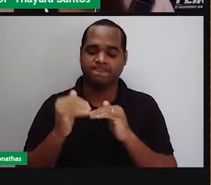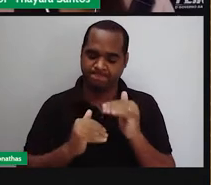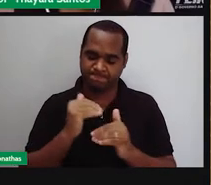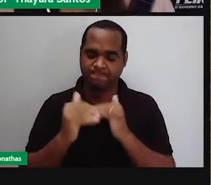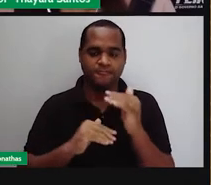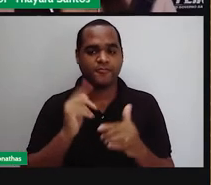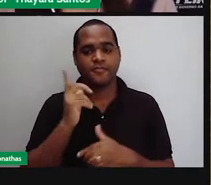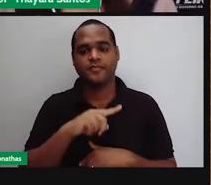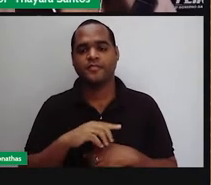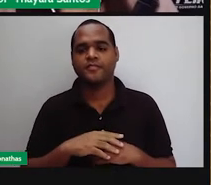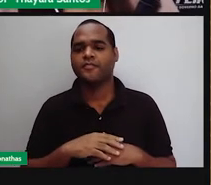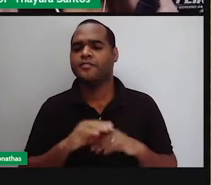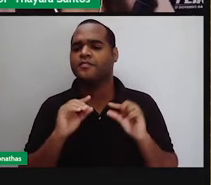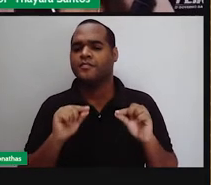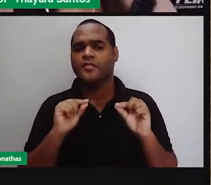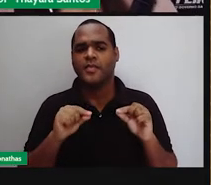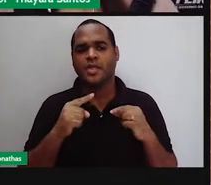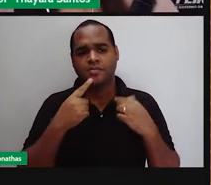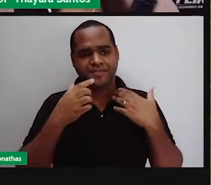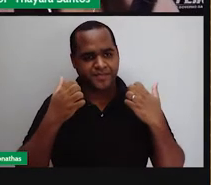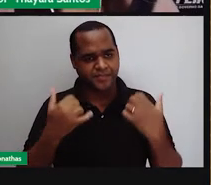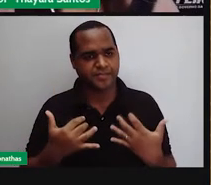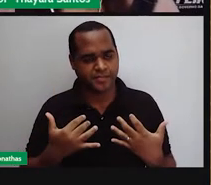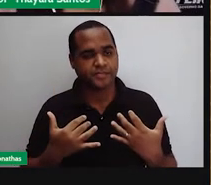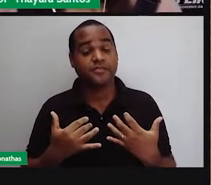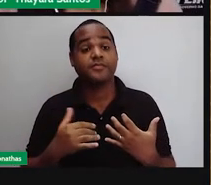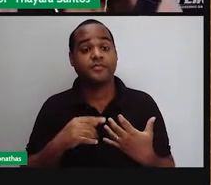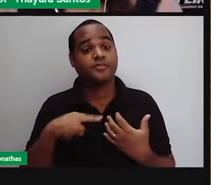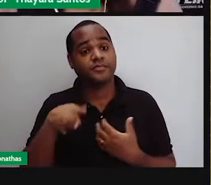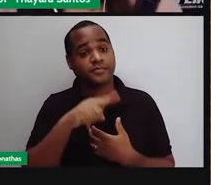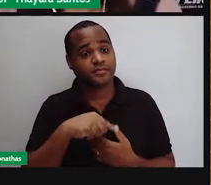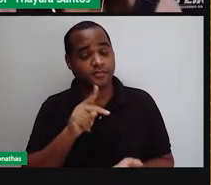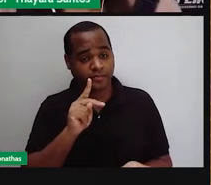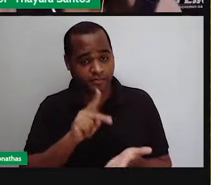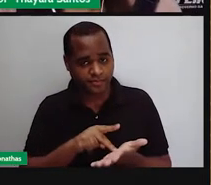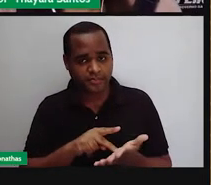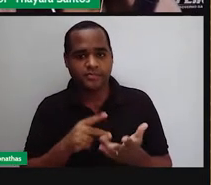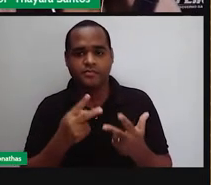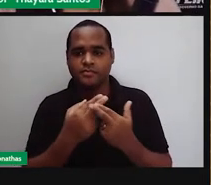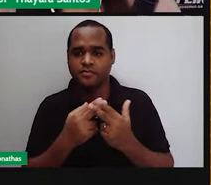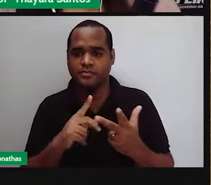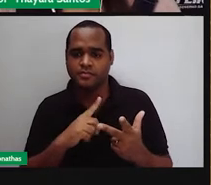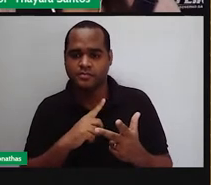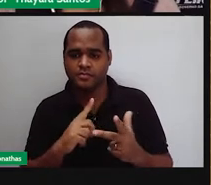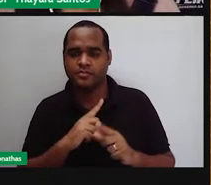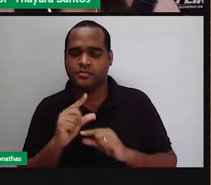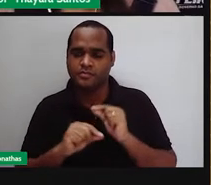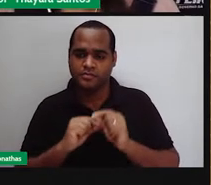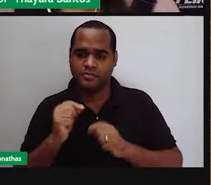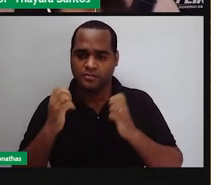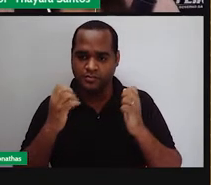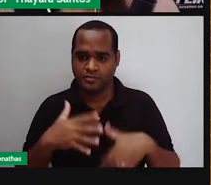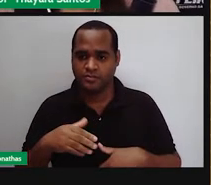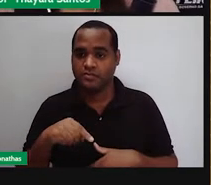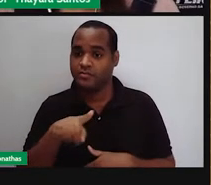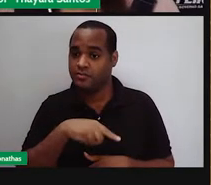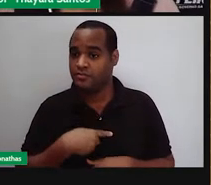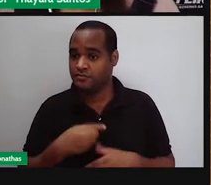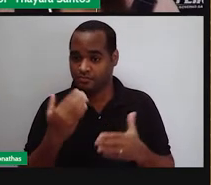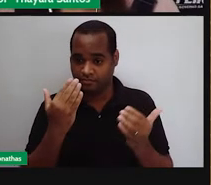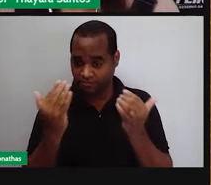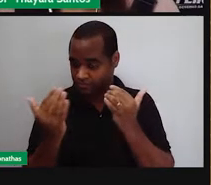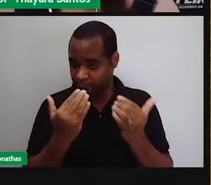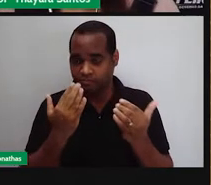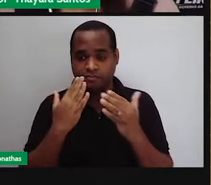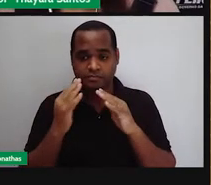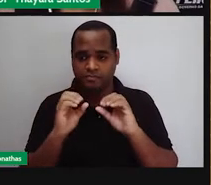processo. O que é que elas fazem? Então, na verdade, os cones, que são essas aqui, que estão representadas